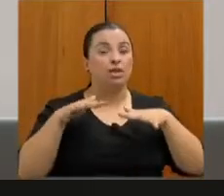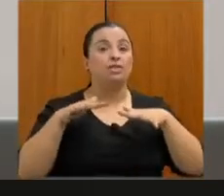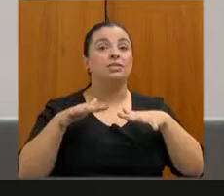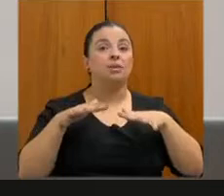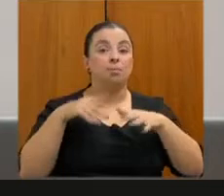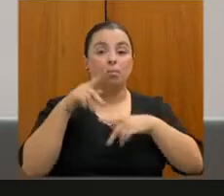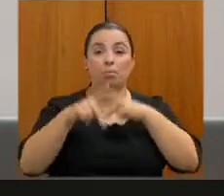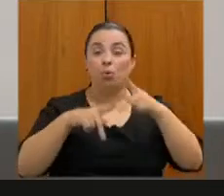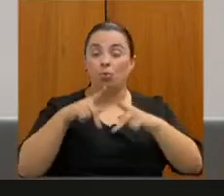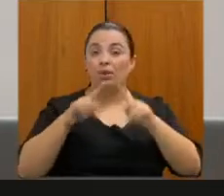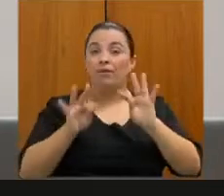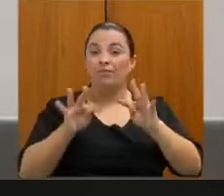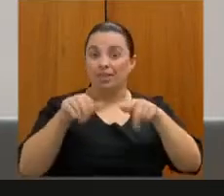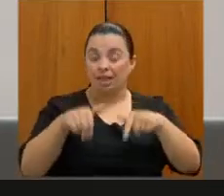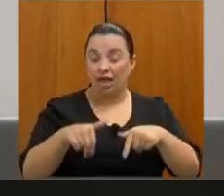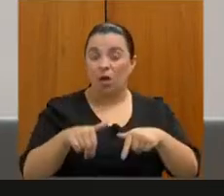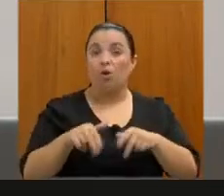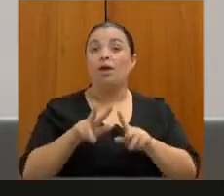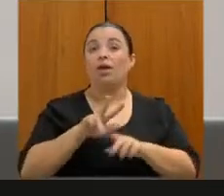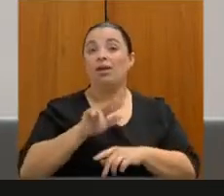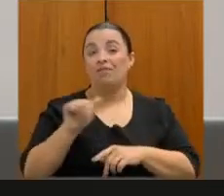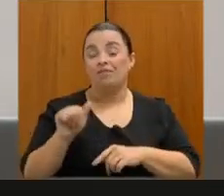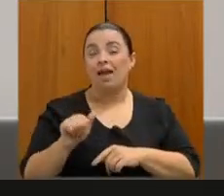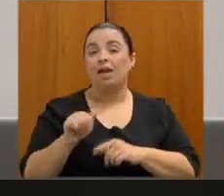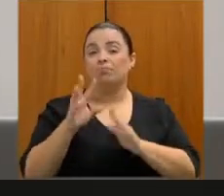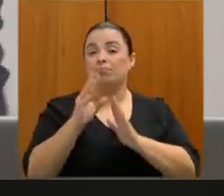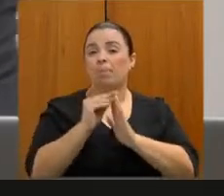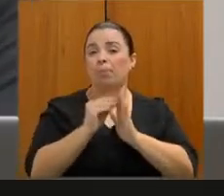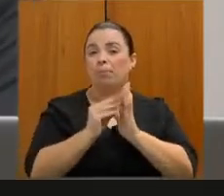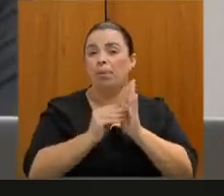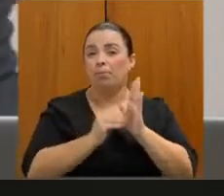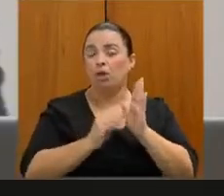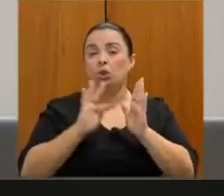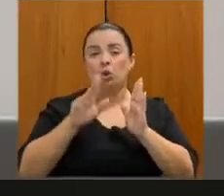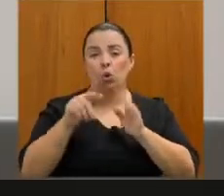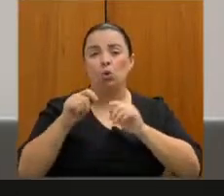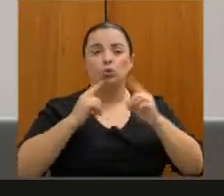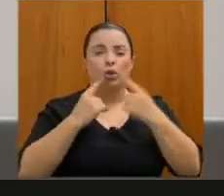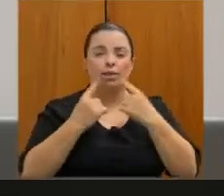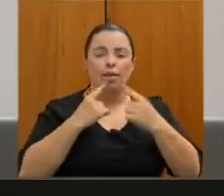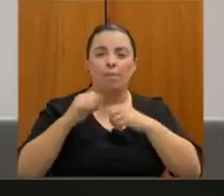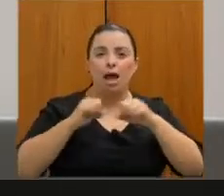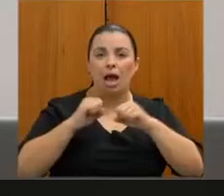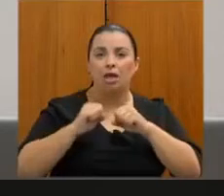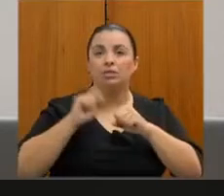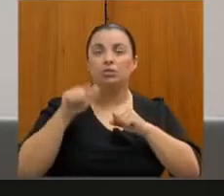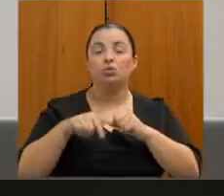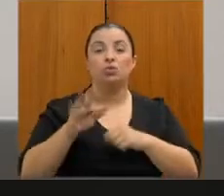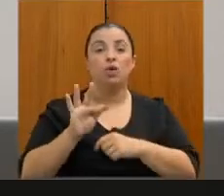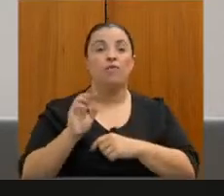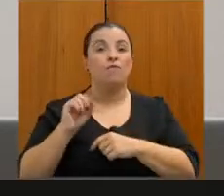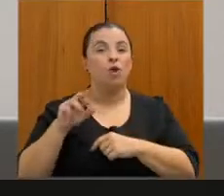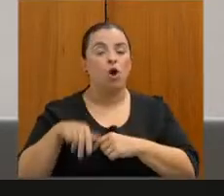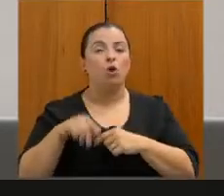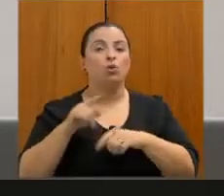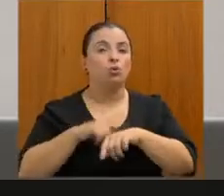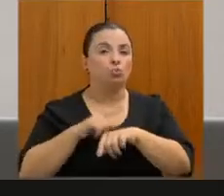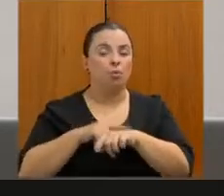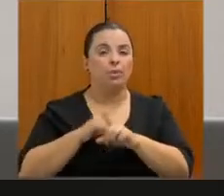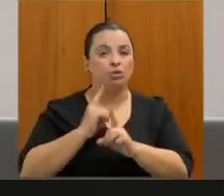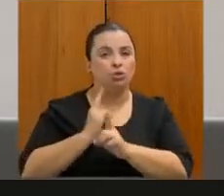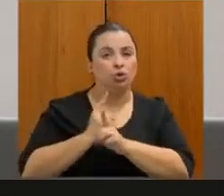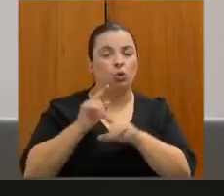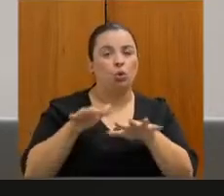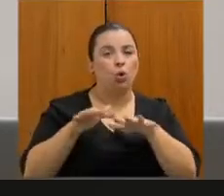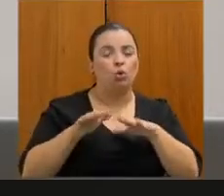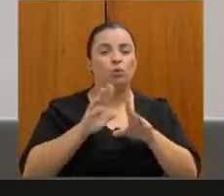onde a gente vai prestar contas de tudo que foi debatido nos fóruns aqui, nos momentos de encontro tanto com as